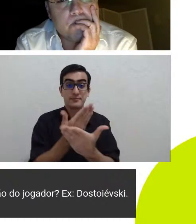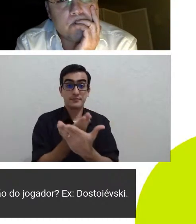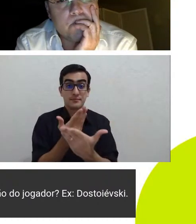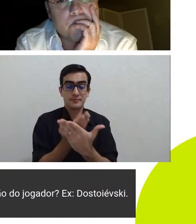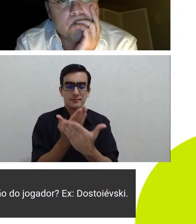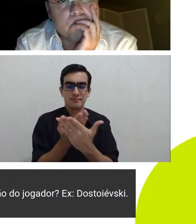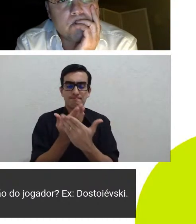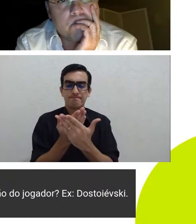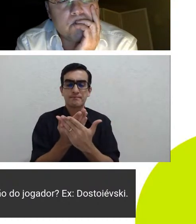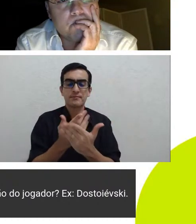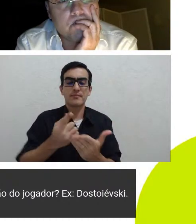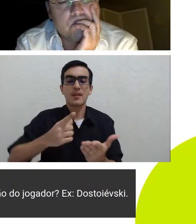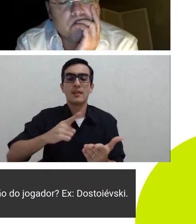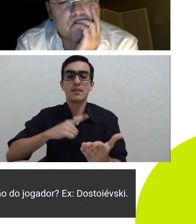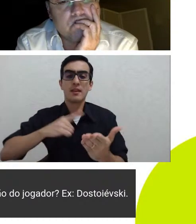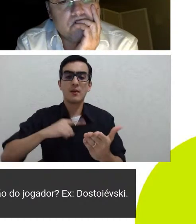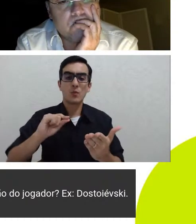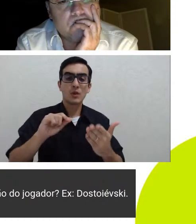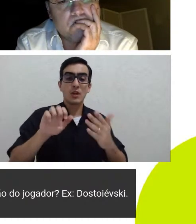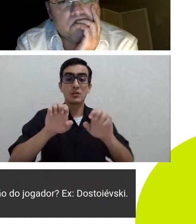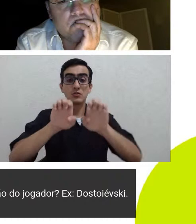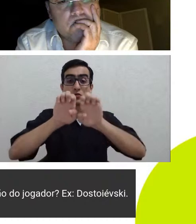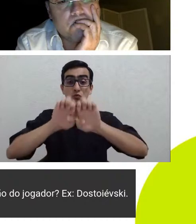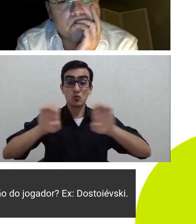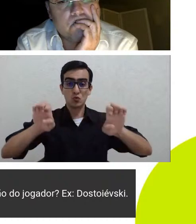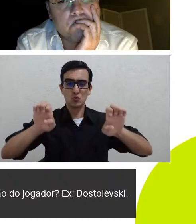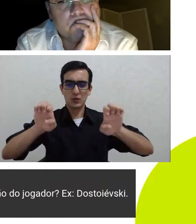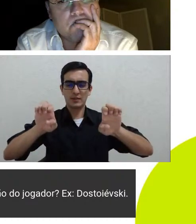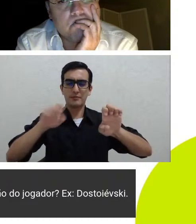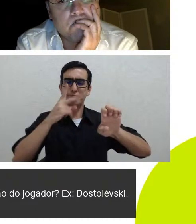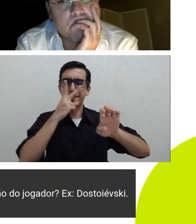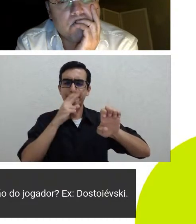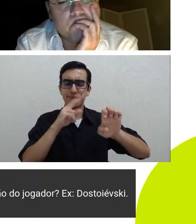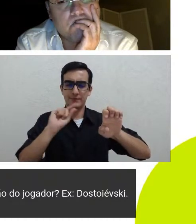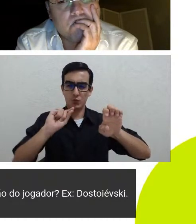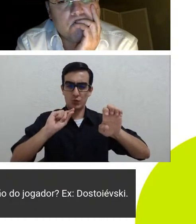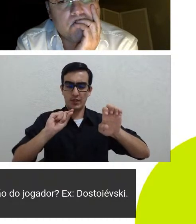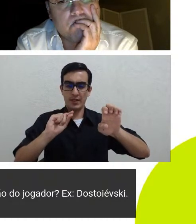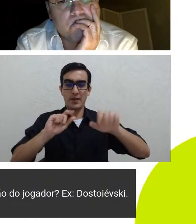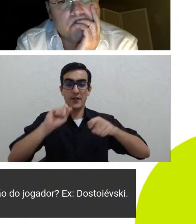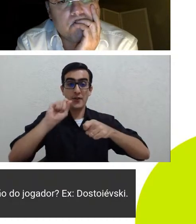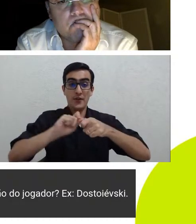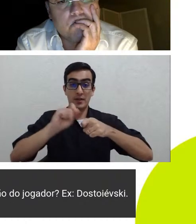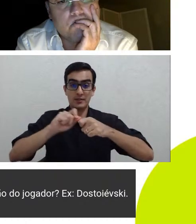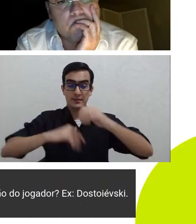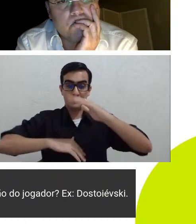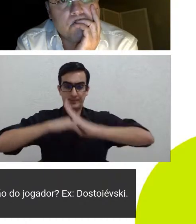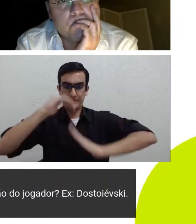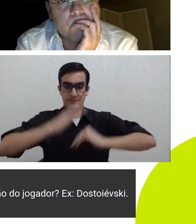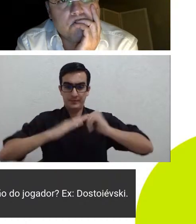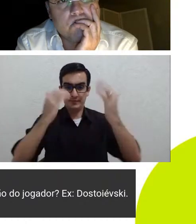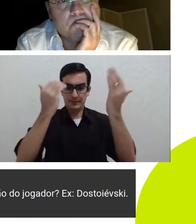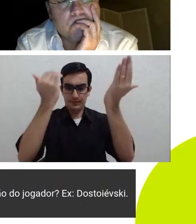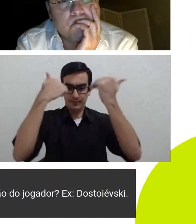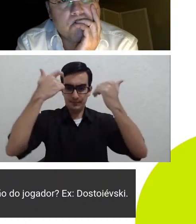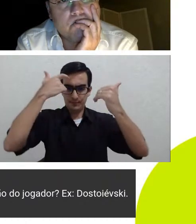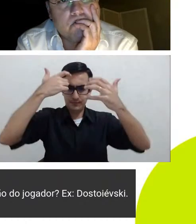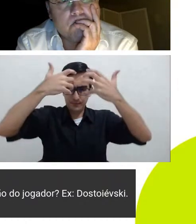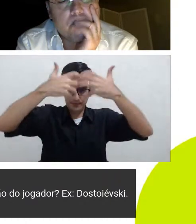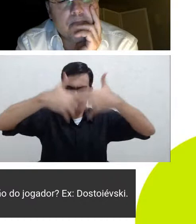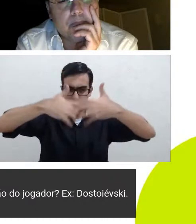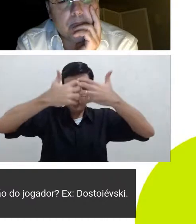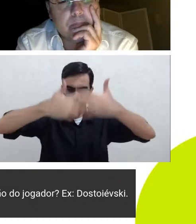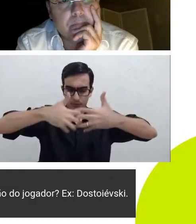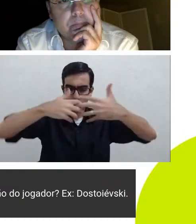vai estruturando um tipo de funcionamento psíquico no caso é o